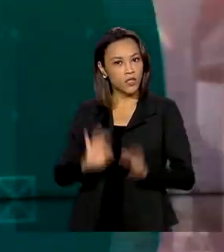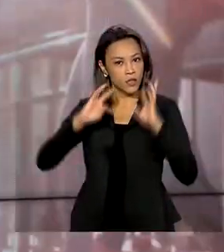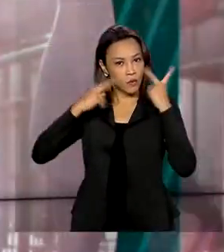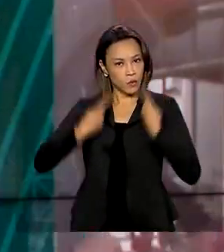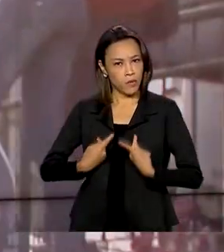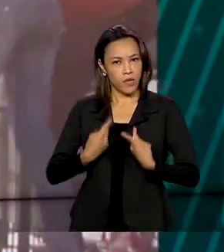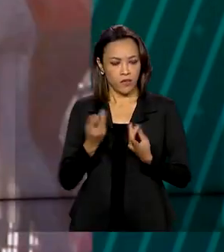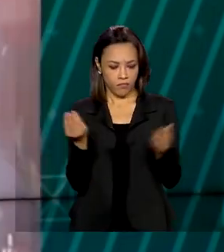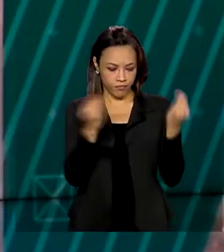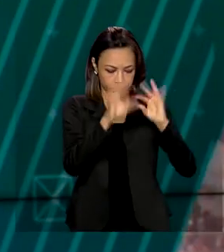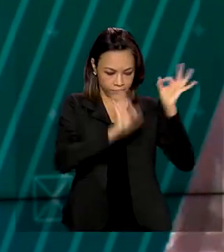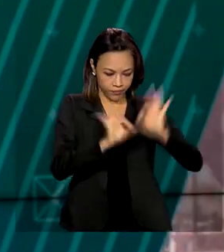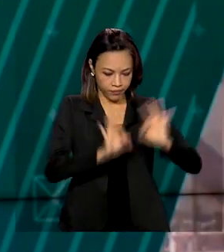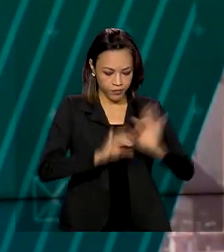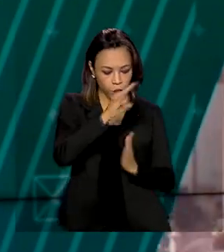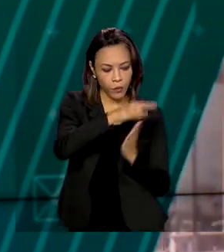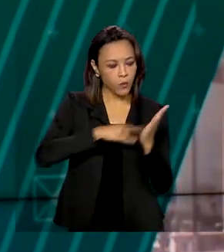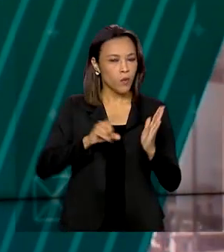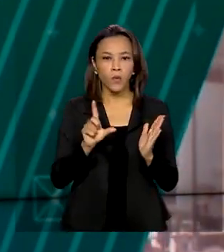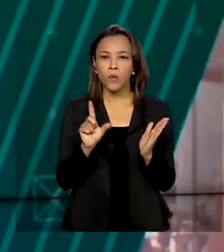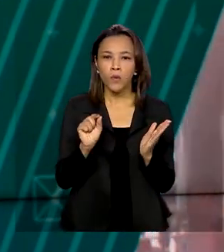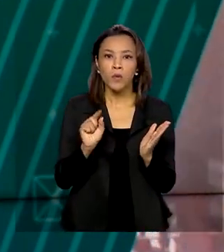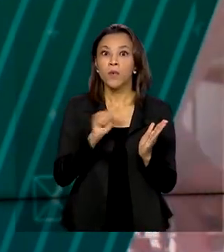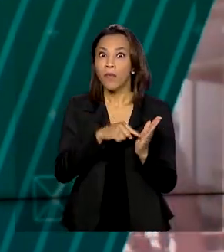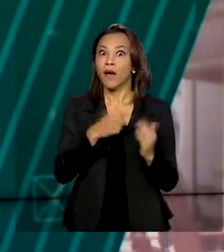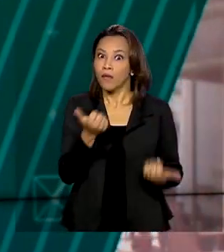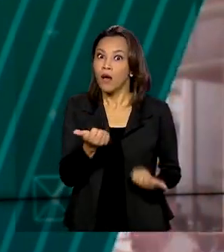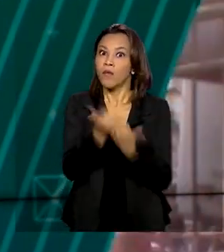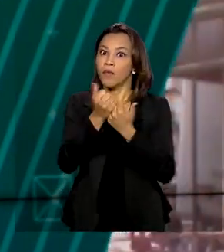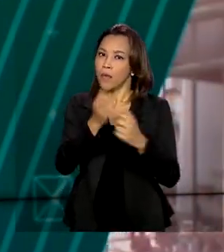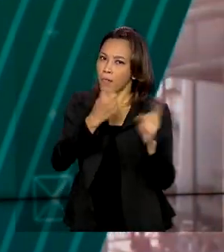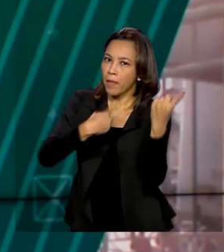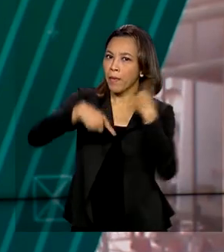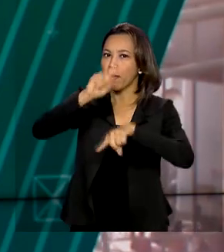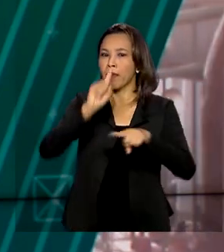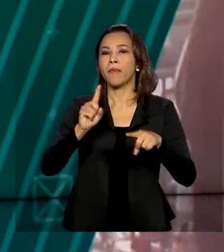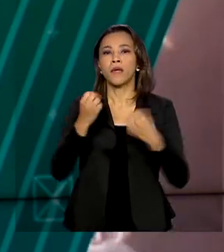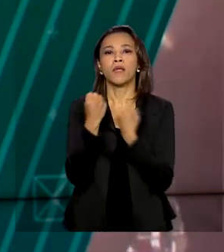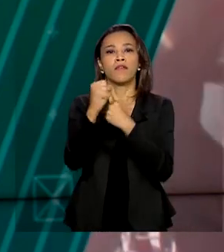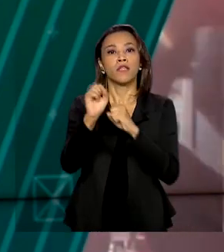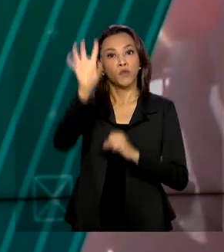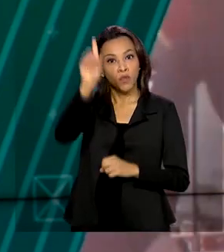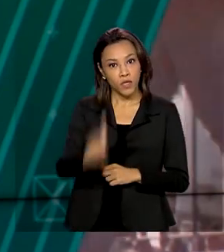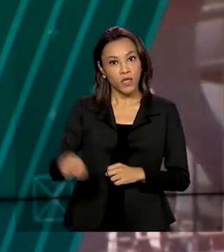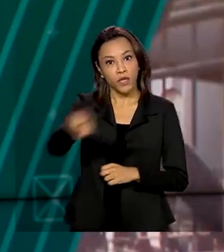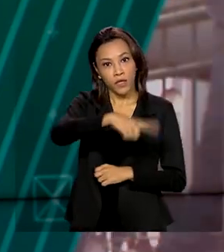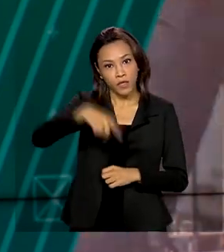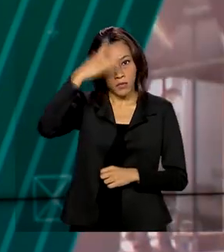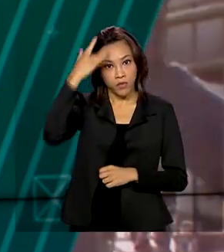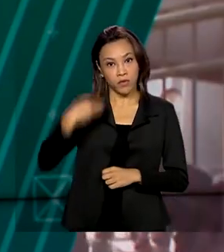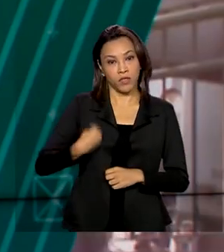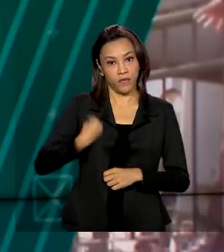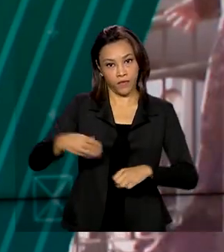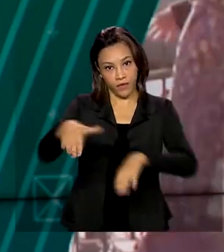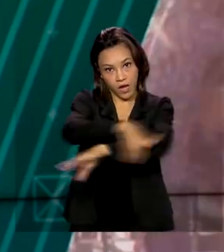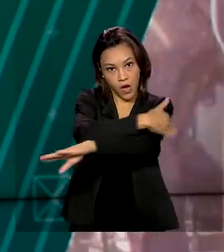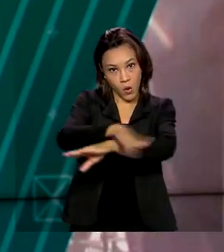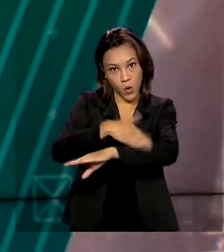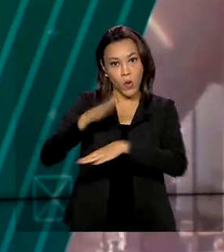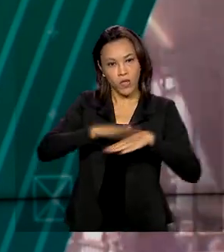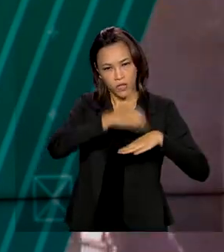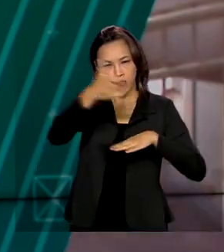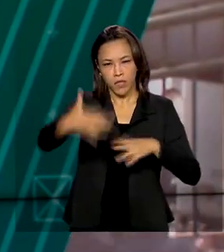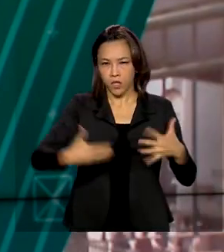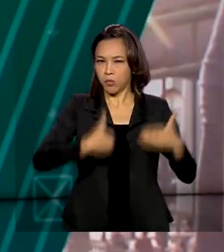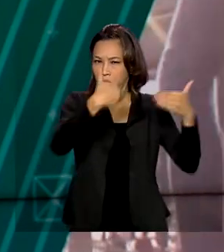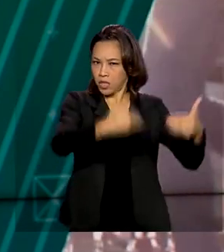elaborou um documento com ações para a promoção e defesa dos direitos das pessoas em situação de rua. De acordo com o Ministério da